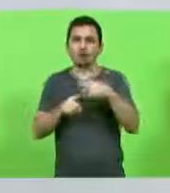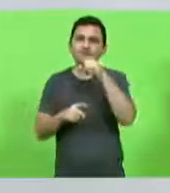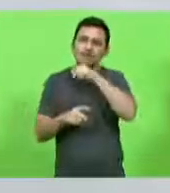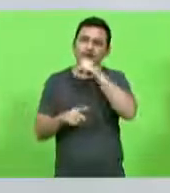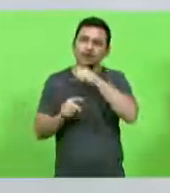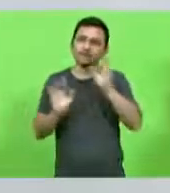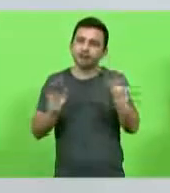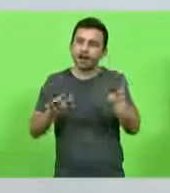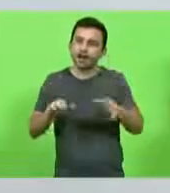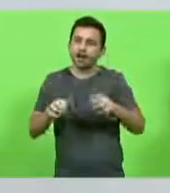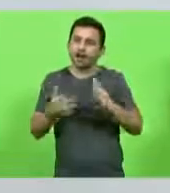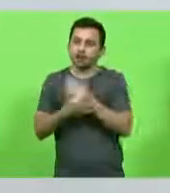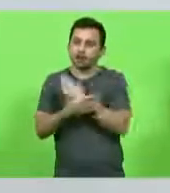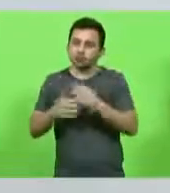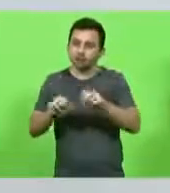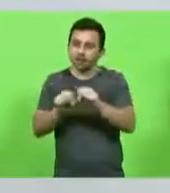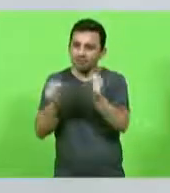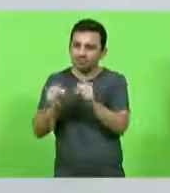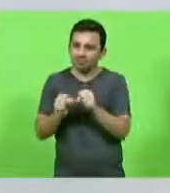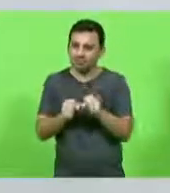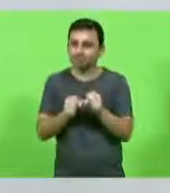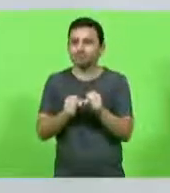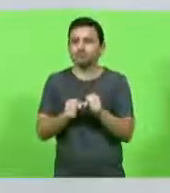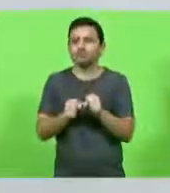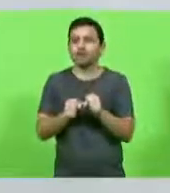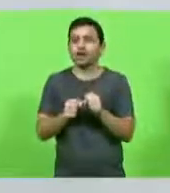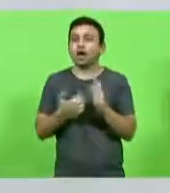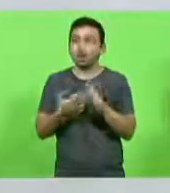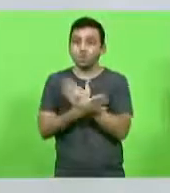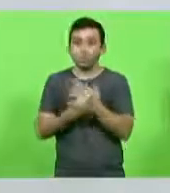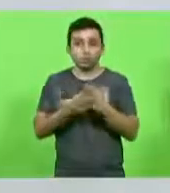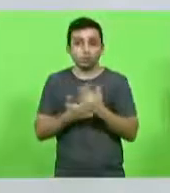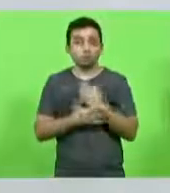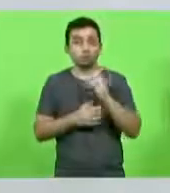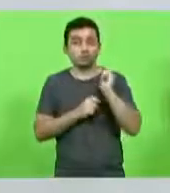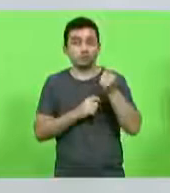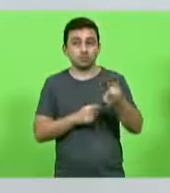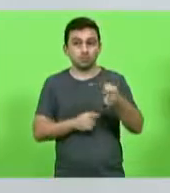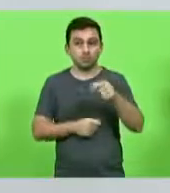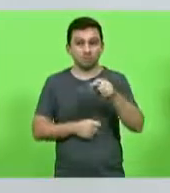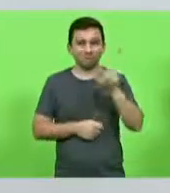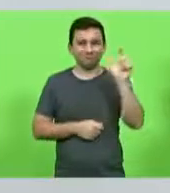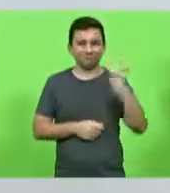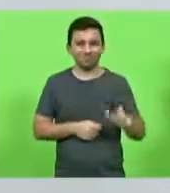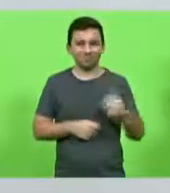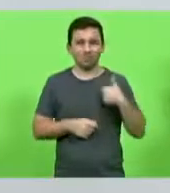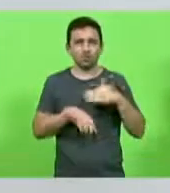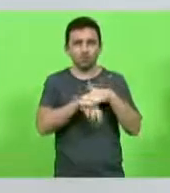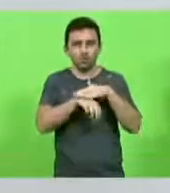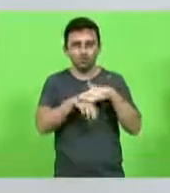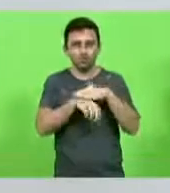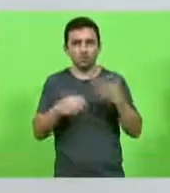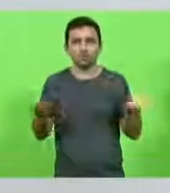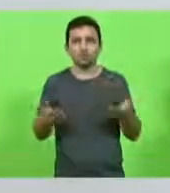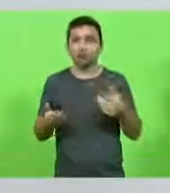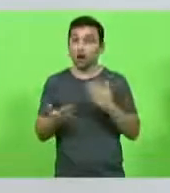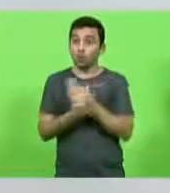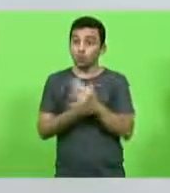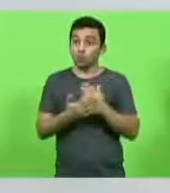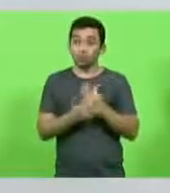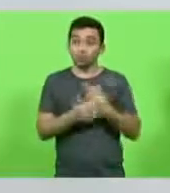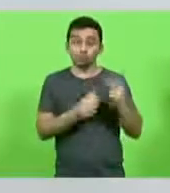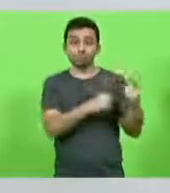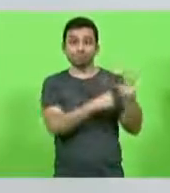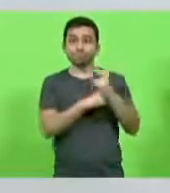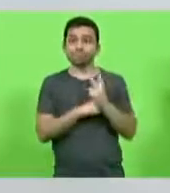já tem inúmeros furos, já não dá mais para fazer o cerco. Alguns pescadores, como eu conversei hoje, fazem financiamentos